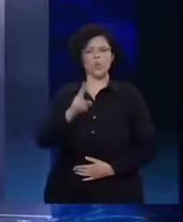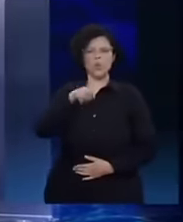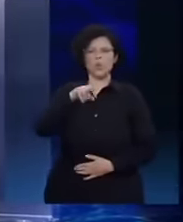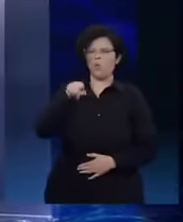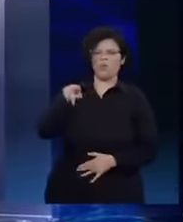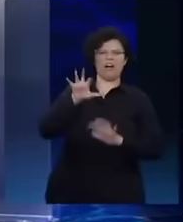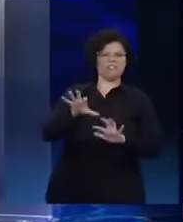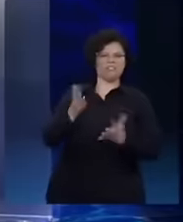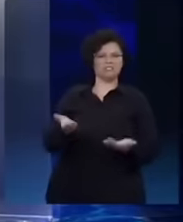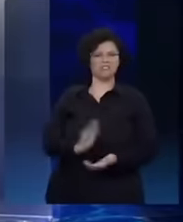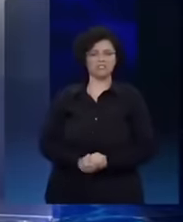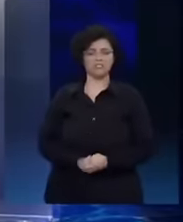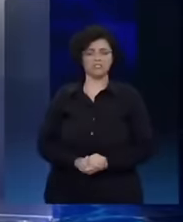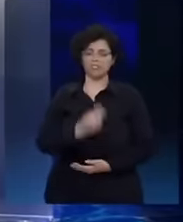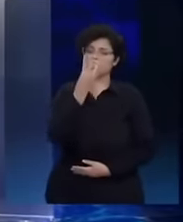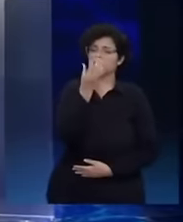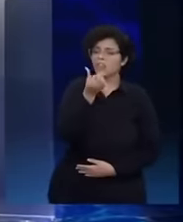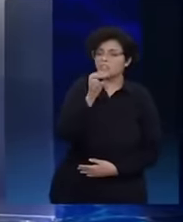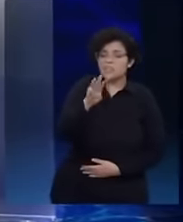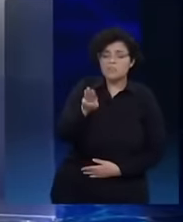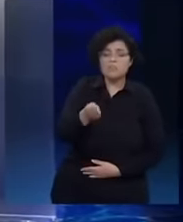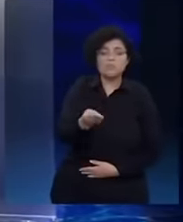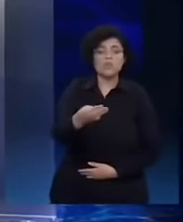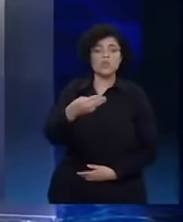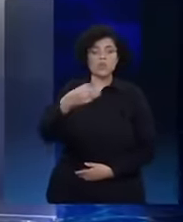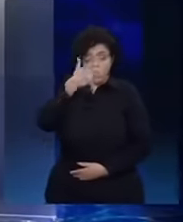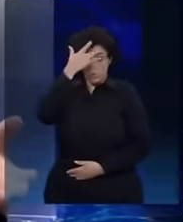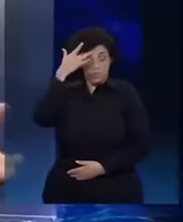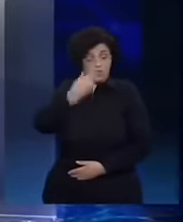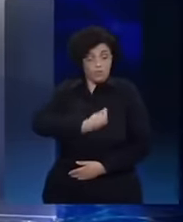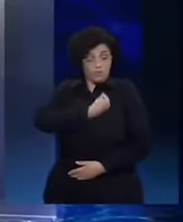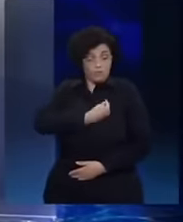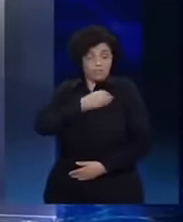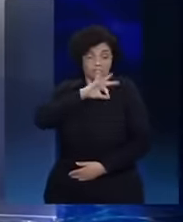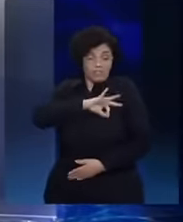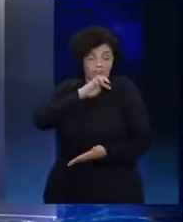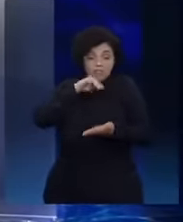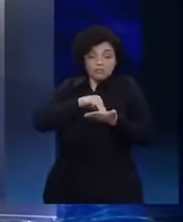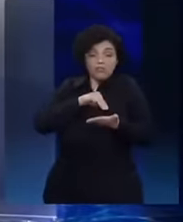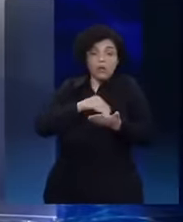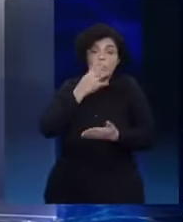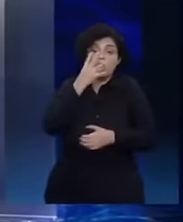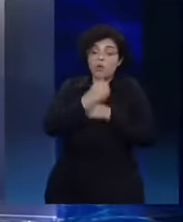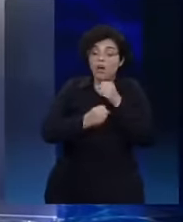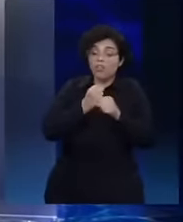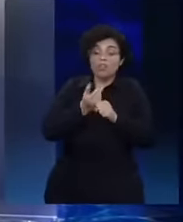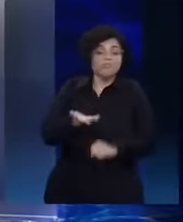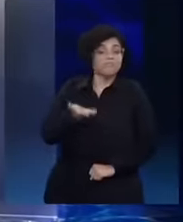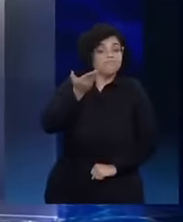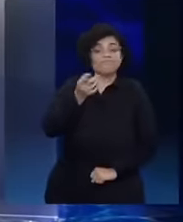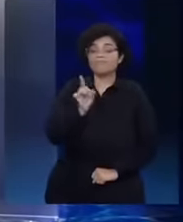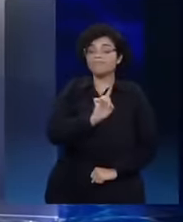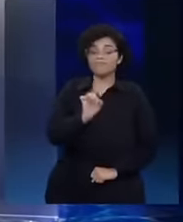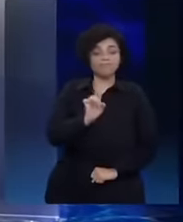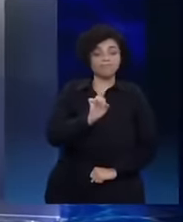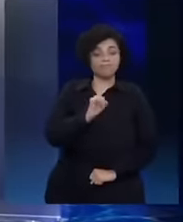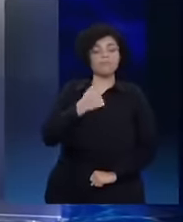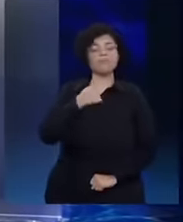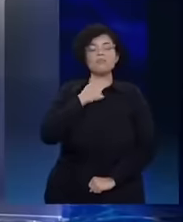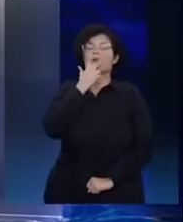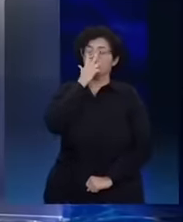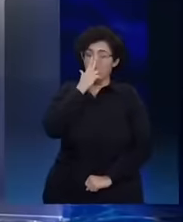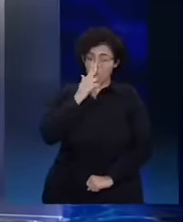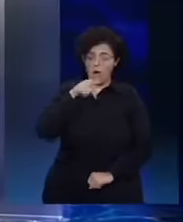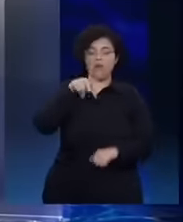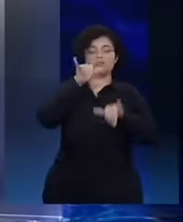sabe, nós temos 36 milhões de pessoas que vivem com salário mínimo e faz quatro anos que não aumenta o salário mínimo nesse país. Eu acho